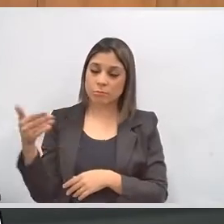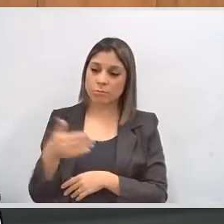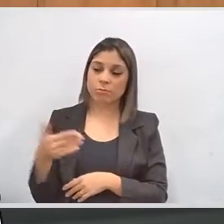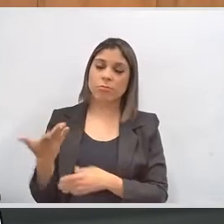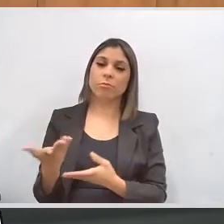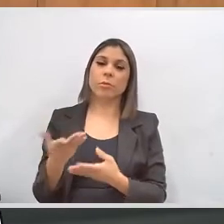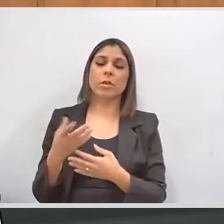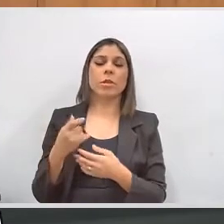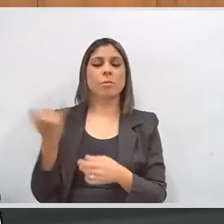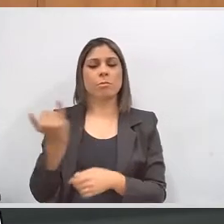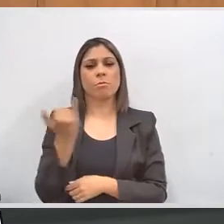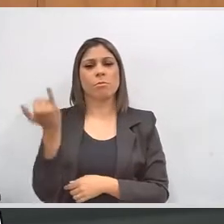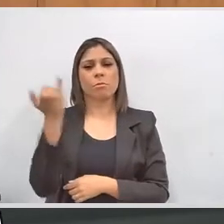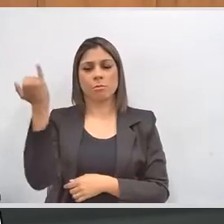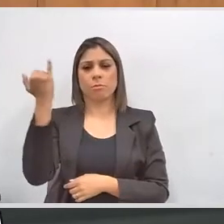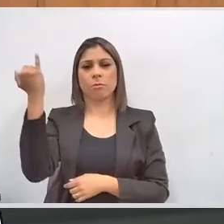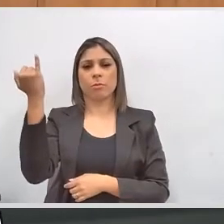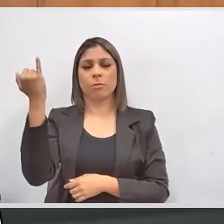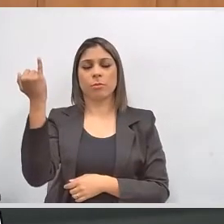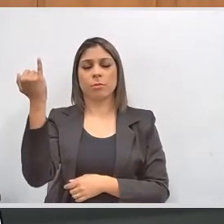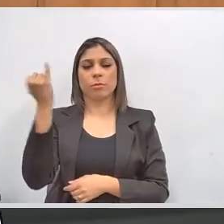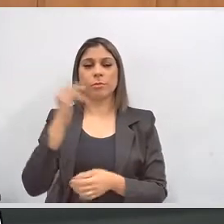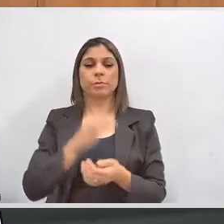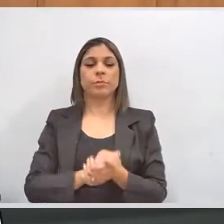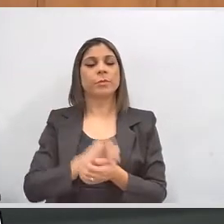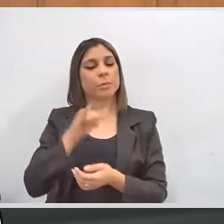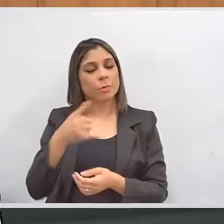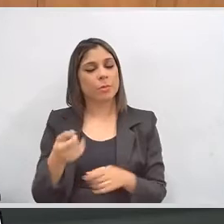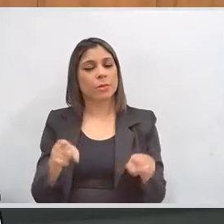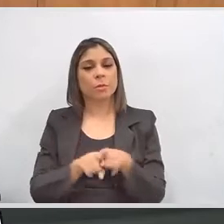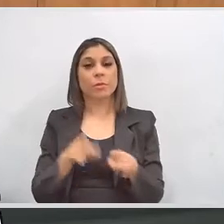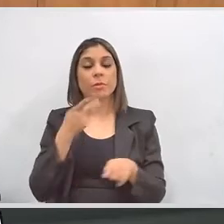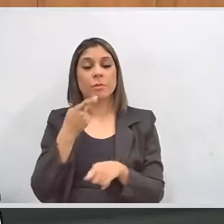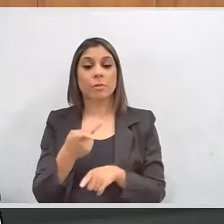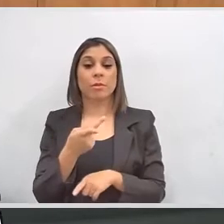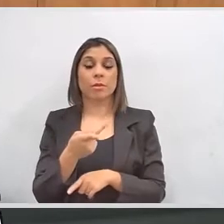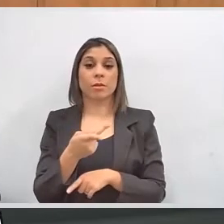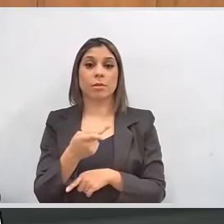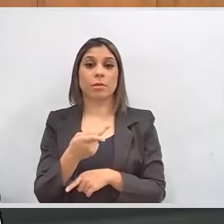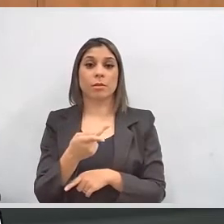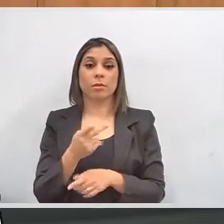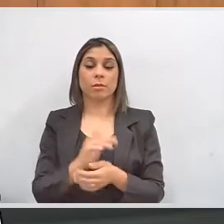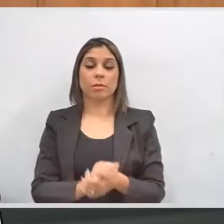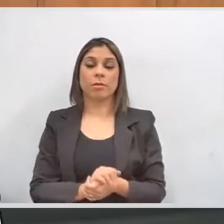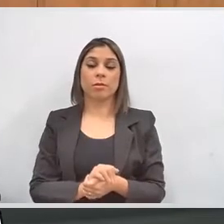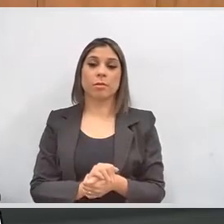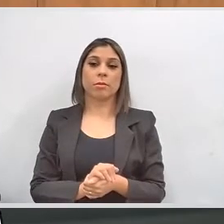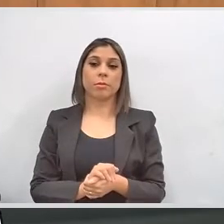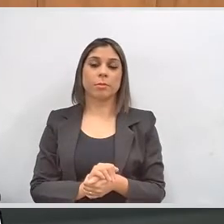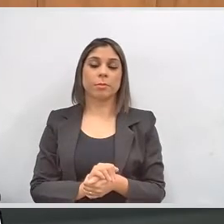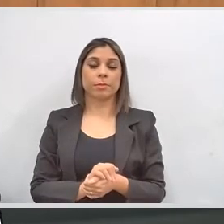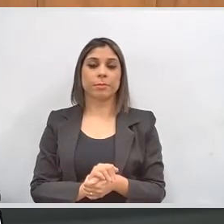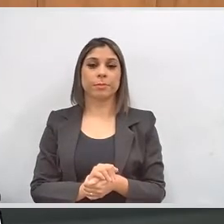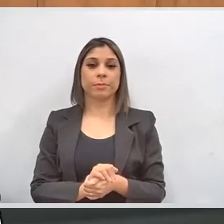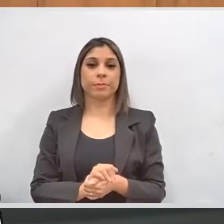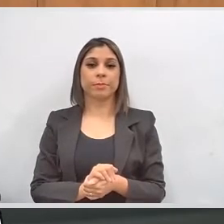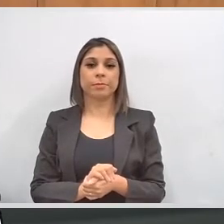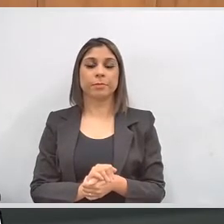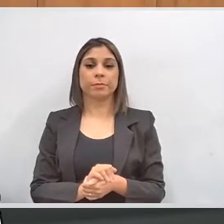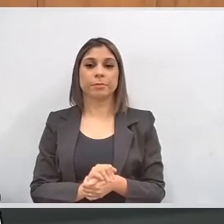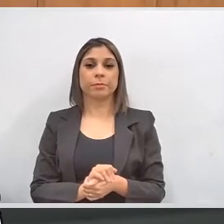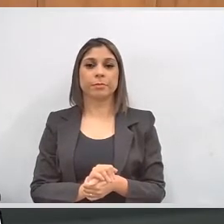nessa reunião é de suma importância. E, aproveitar a oportunidade, então, gostaria de